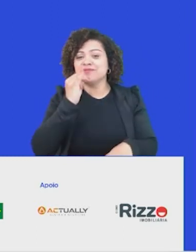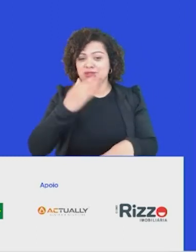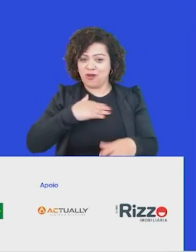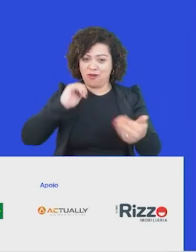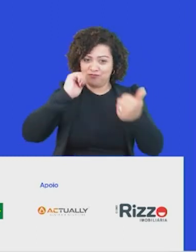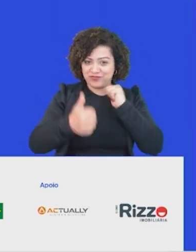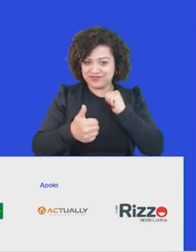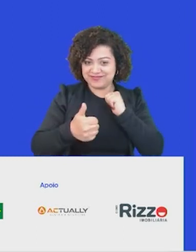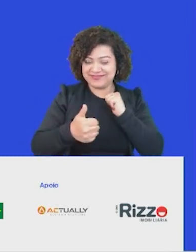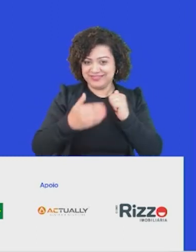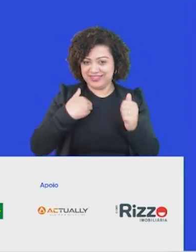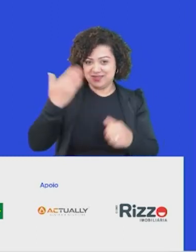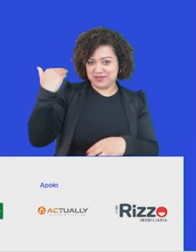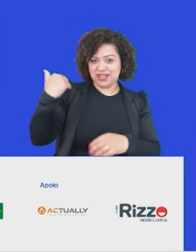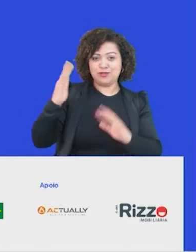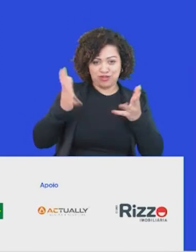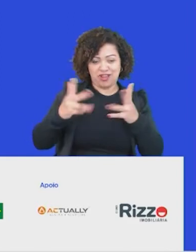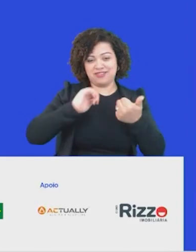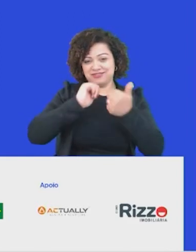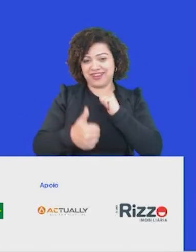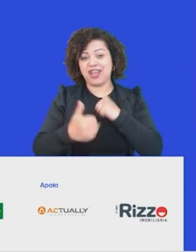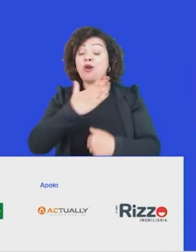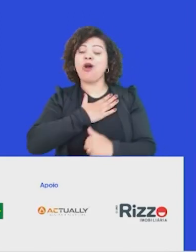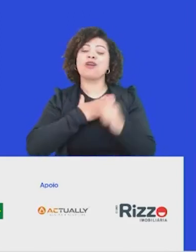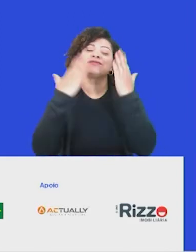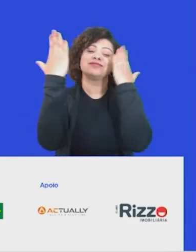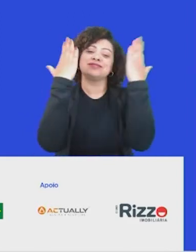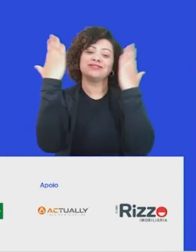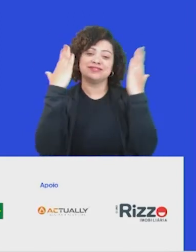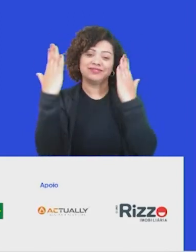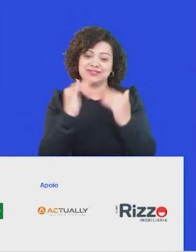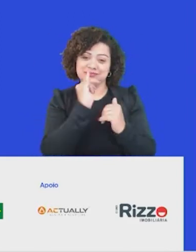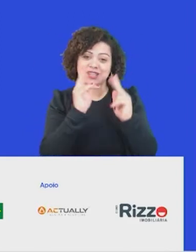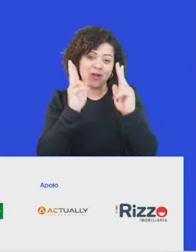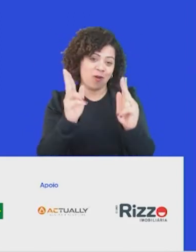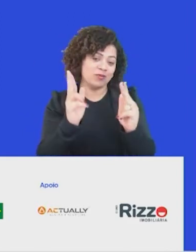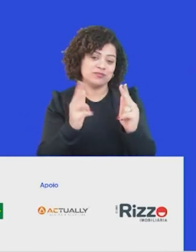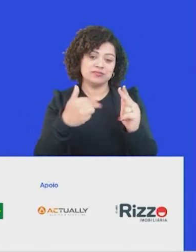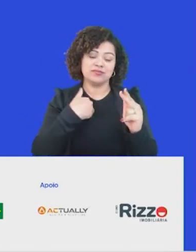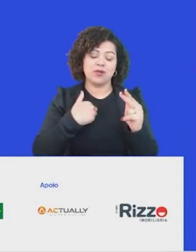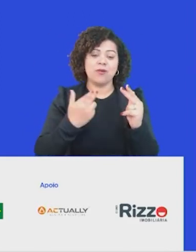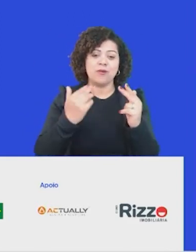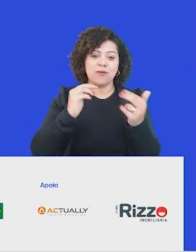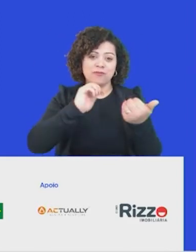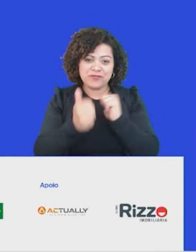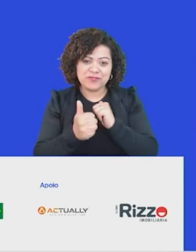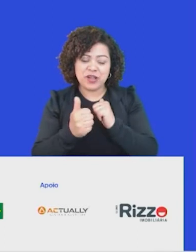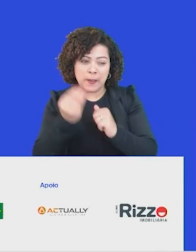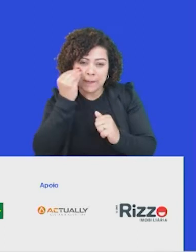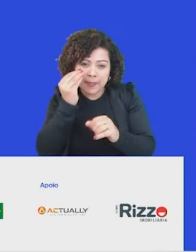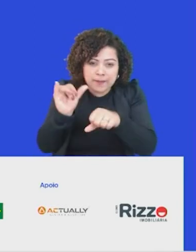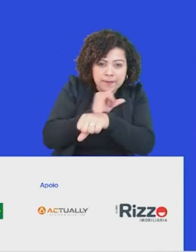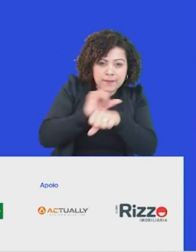analogia agora como atleta corporativa, entendendo que o jogo dos negócios precisam mudar. Quando a gente vê aquela equação,